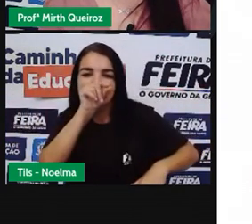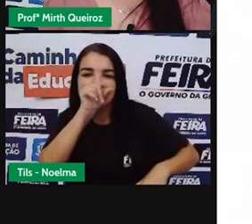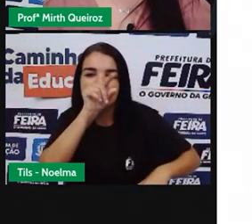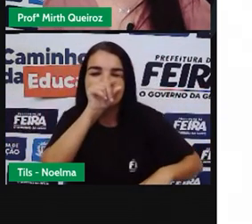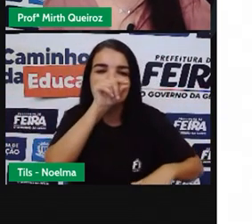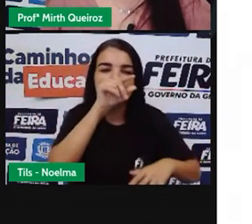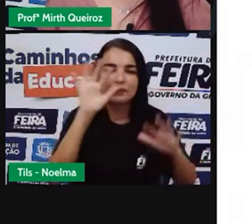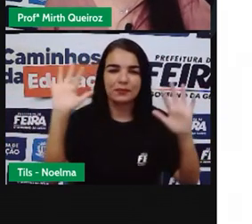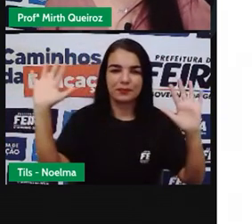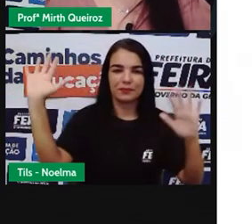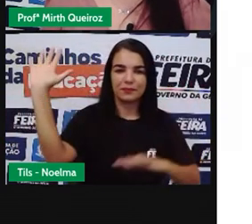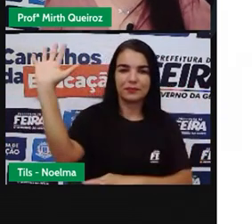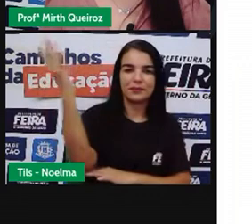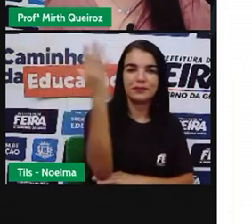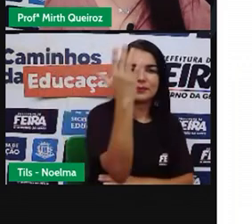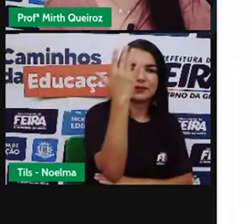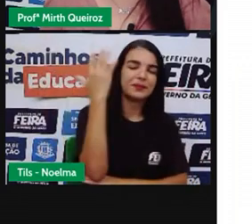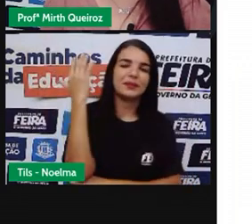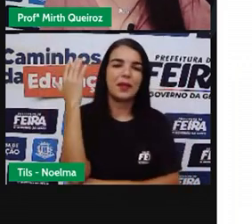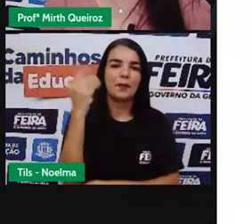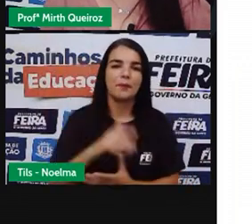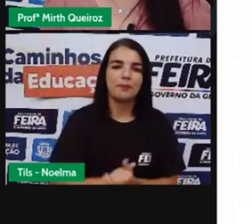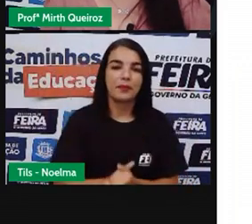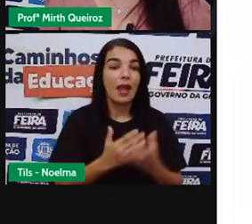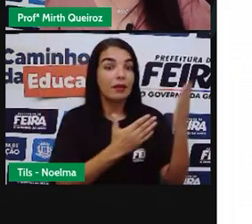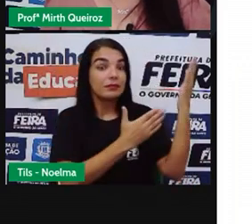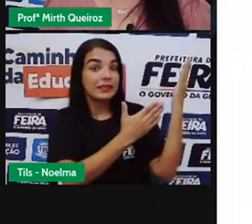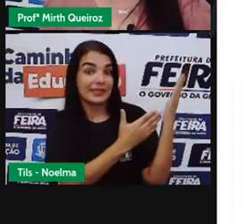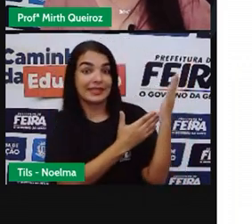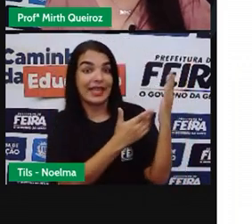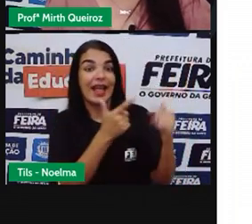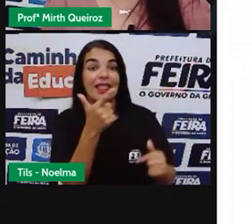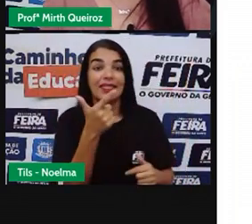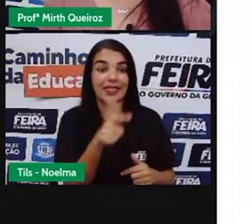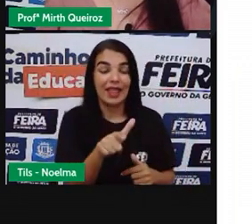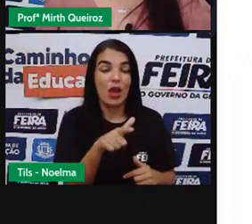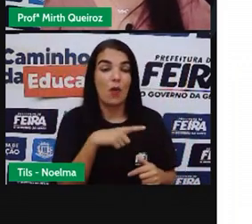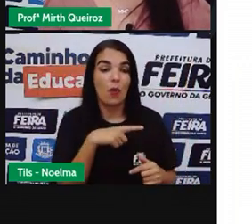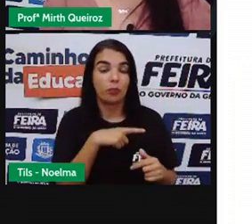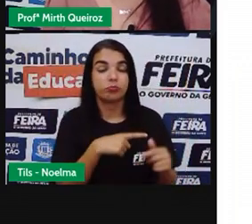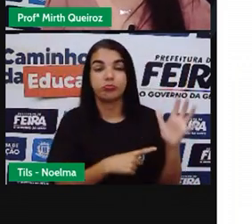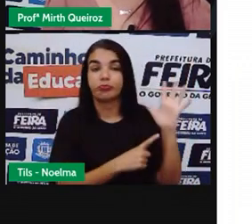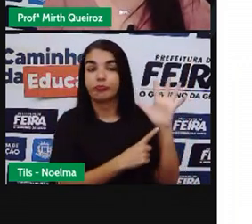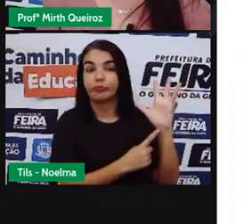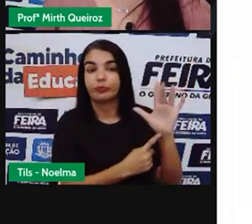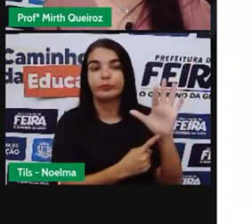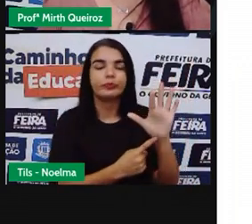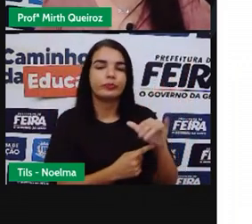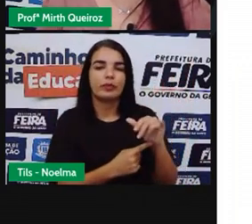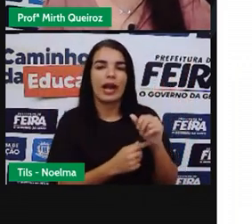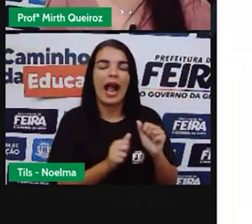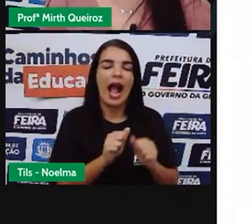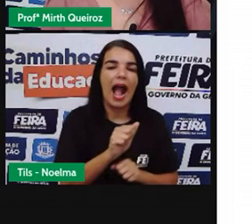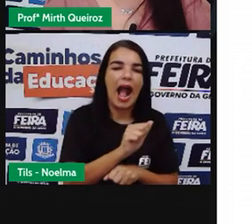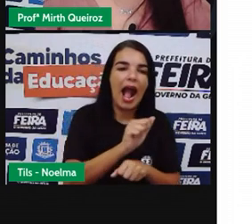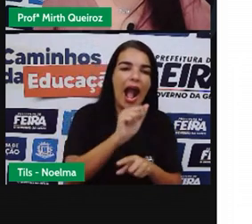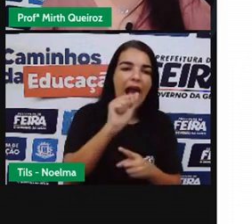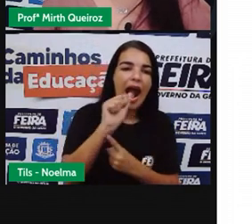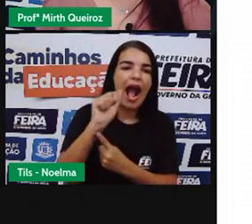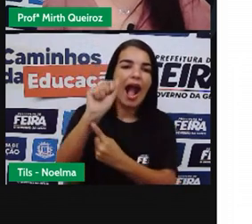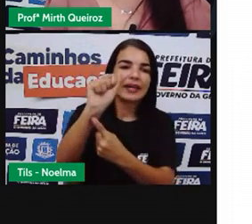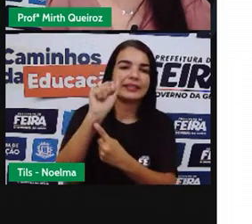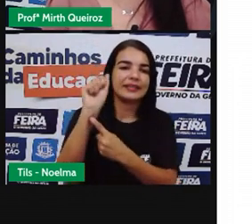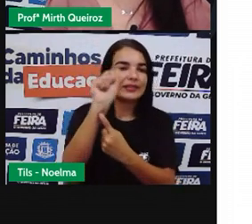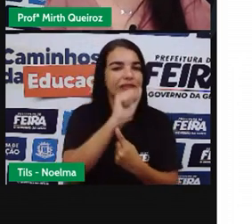Varela E aqui nós temos Mais algumas Obras de artes Que retratam A natureza Temos aqui Um